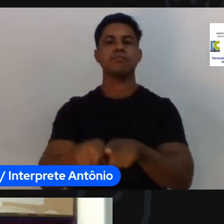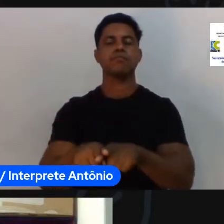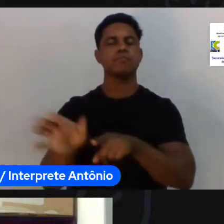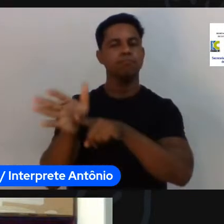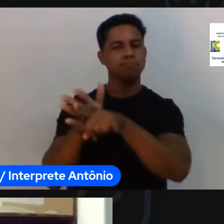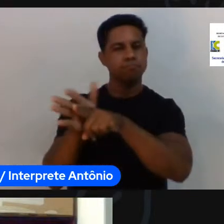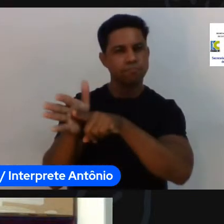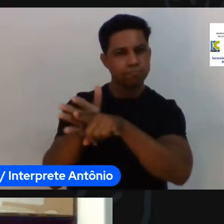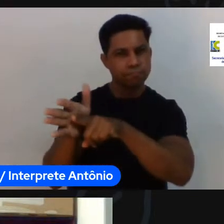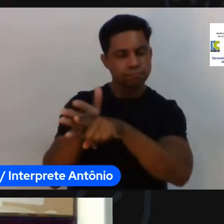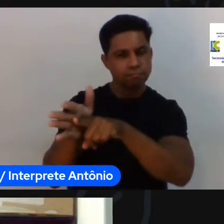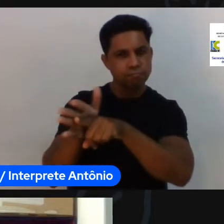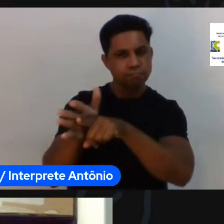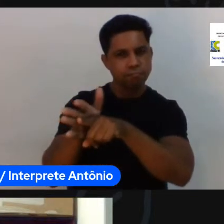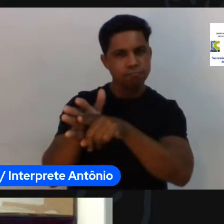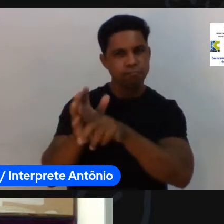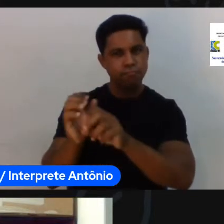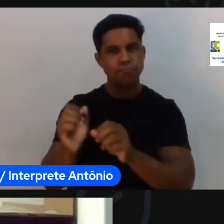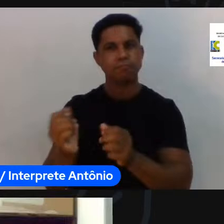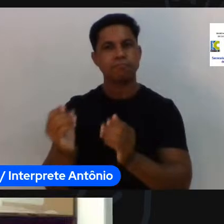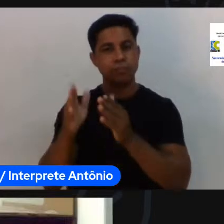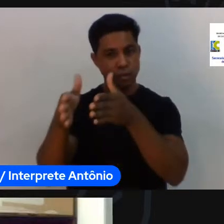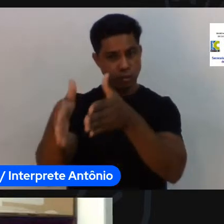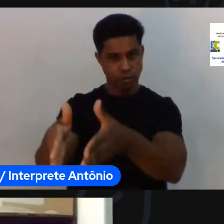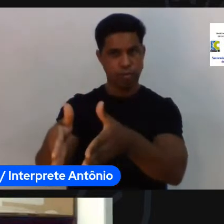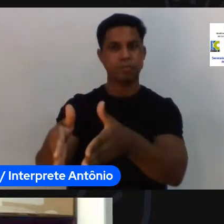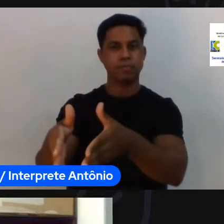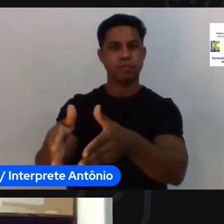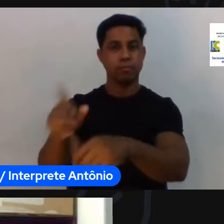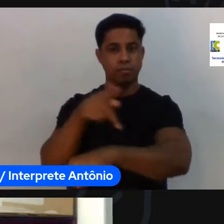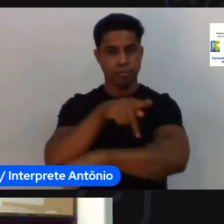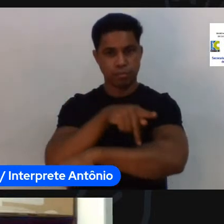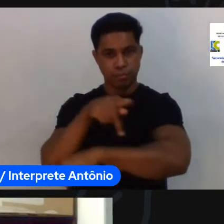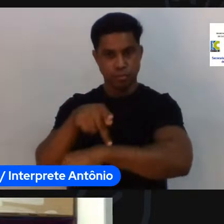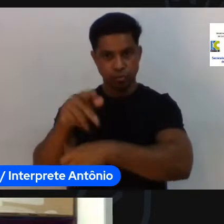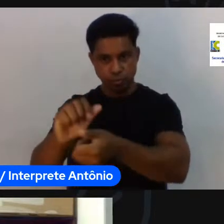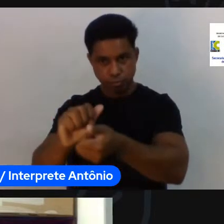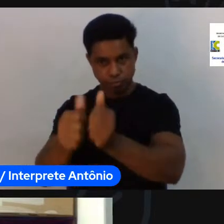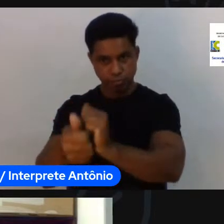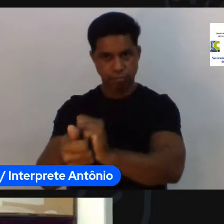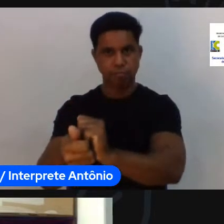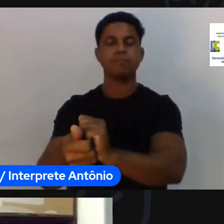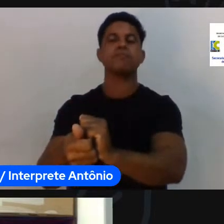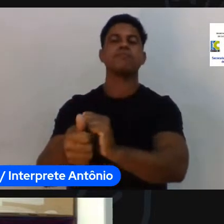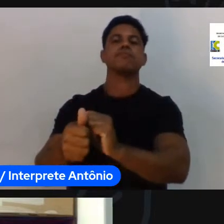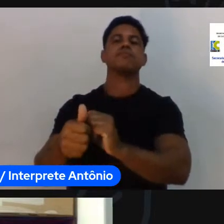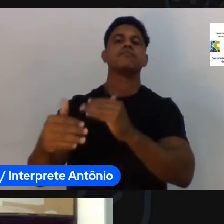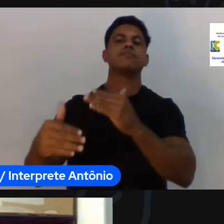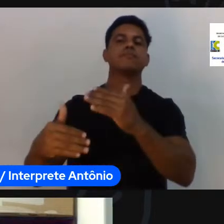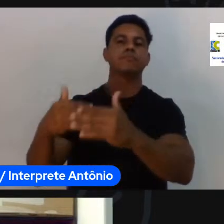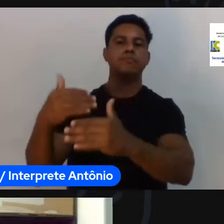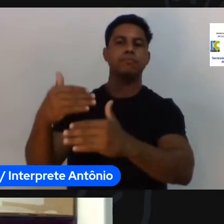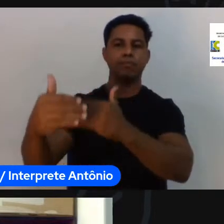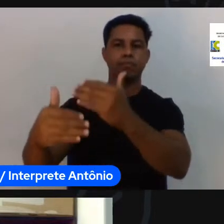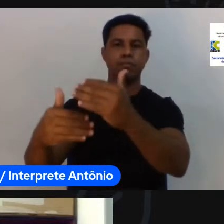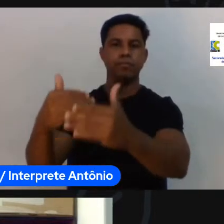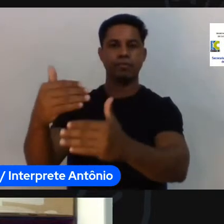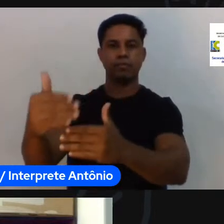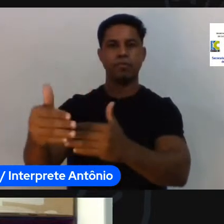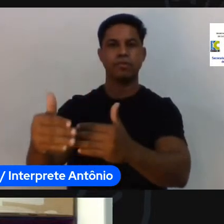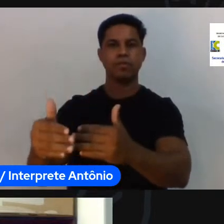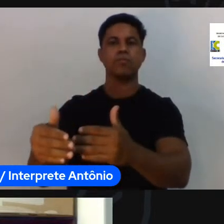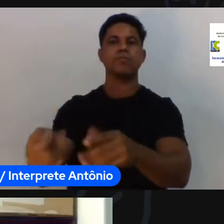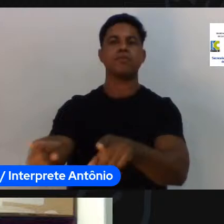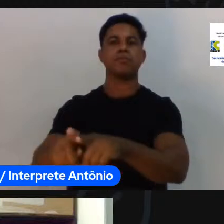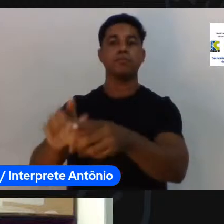pedagogia do esporte, em especial nas modalidades coletivas, desenvolvimento de atletas e treinadores e treinadoras